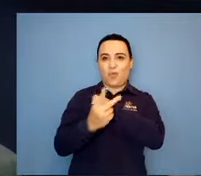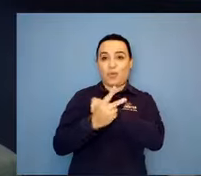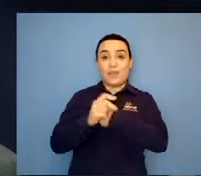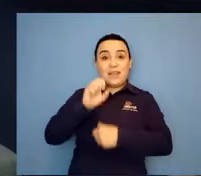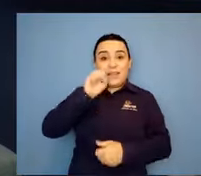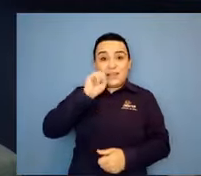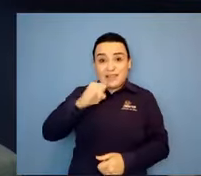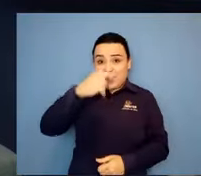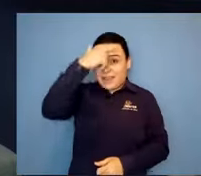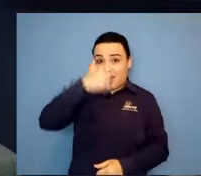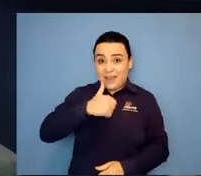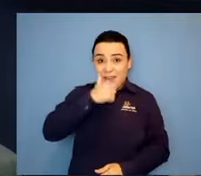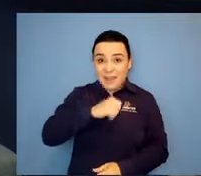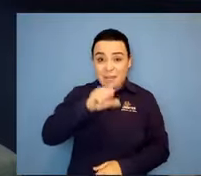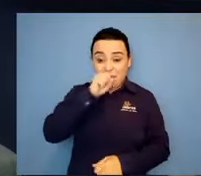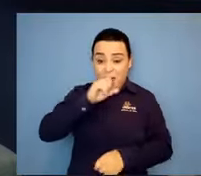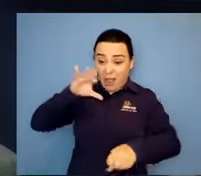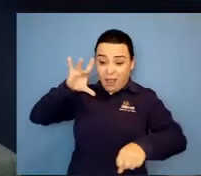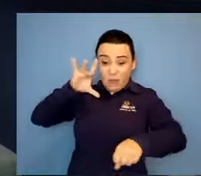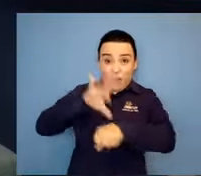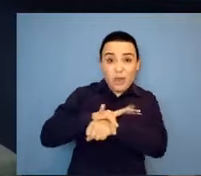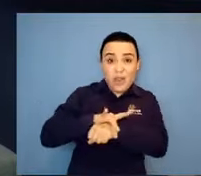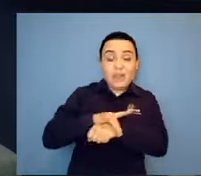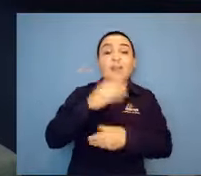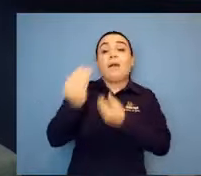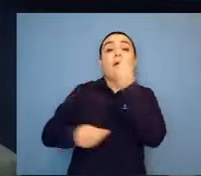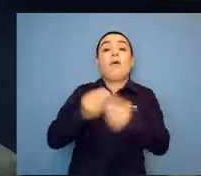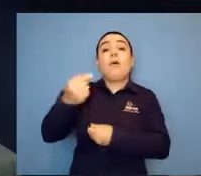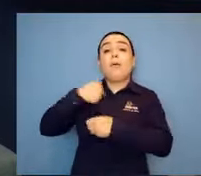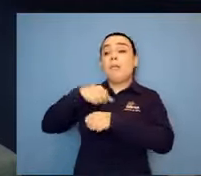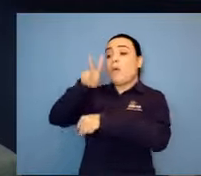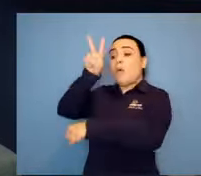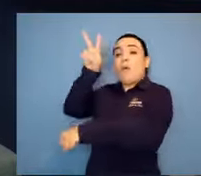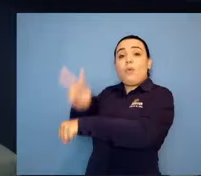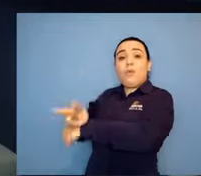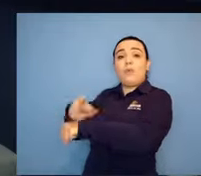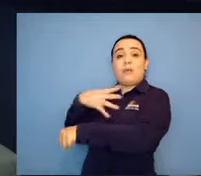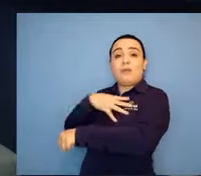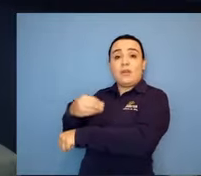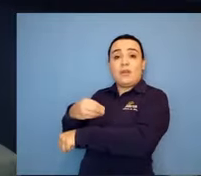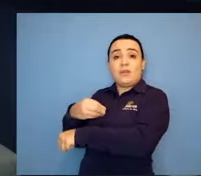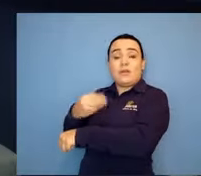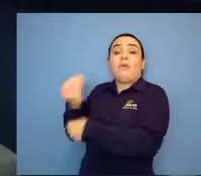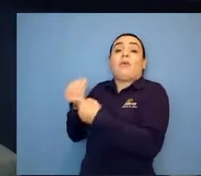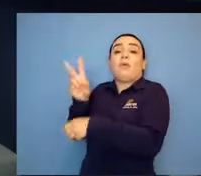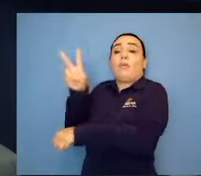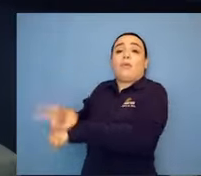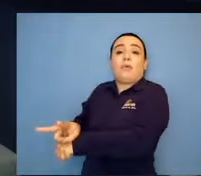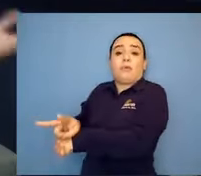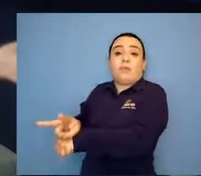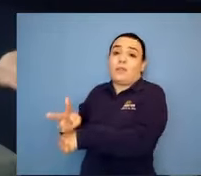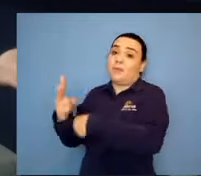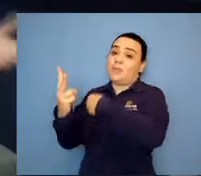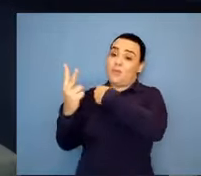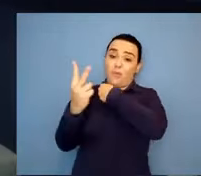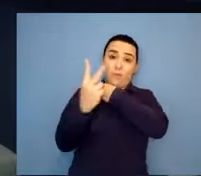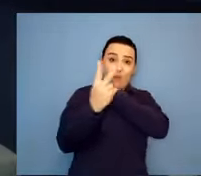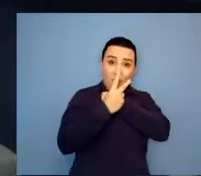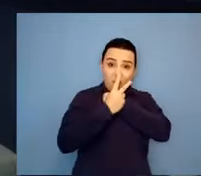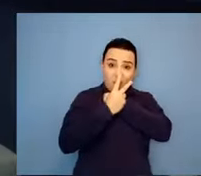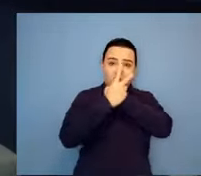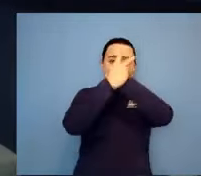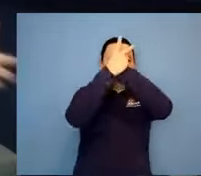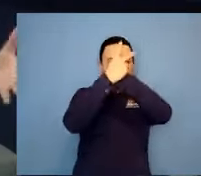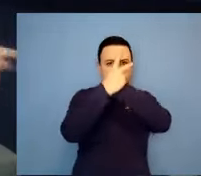Sim. Então, sim, a gente precisa, muitas vezes, conversar com outras pessoas sobre o que está passando, né? Um dado